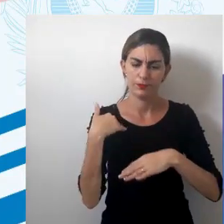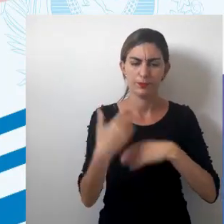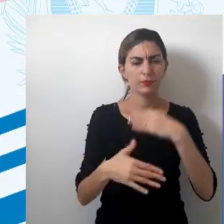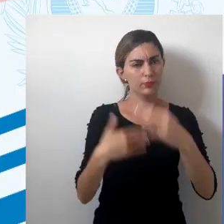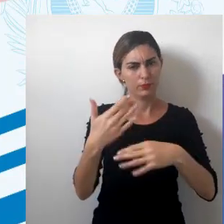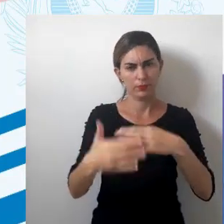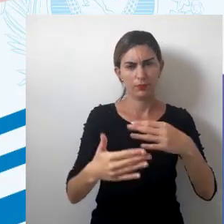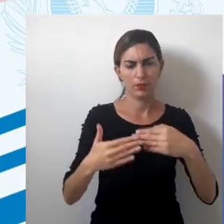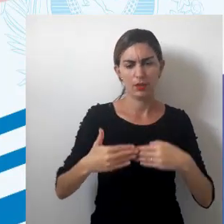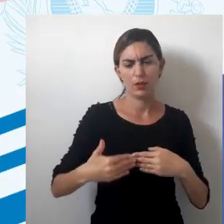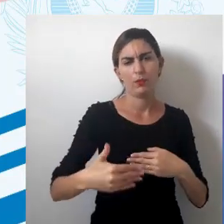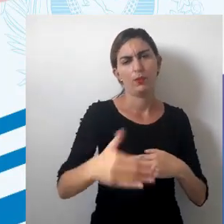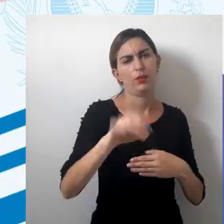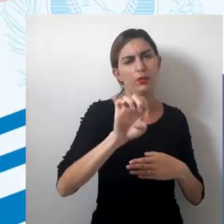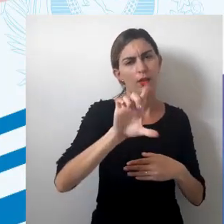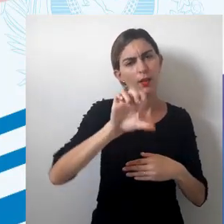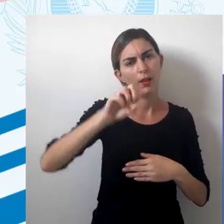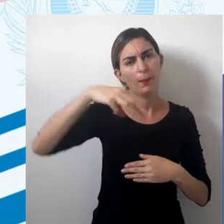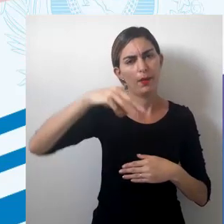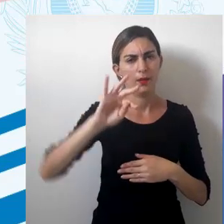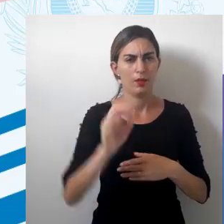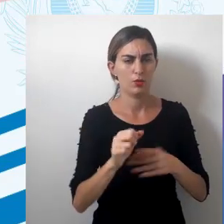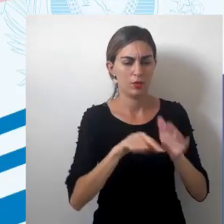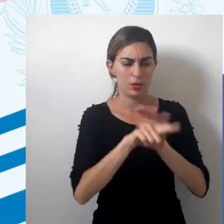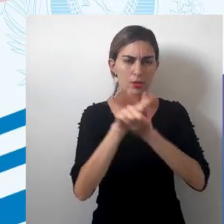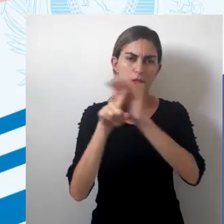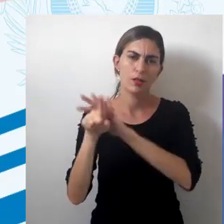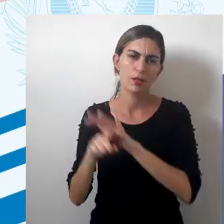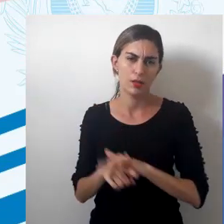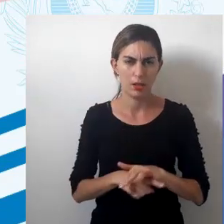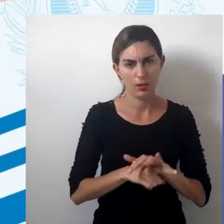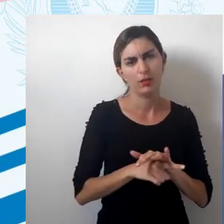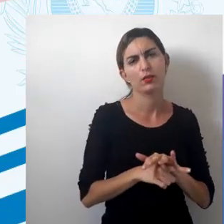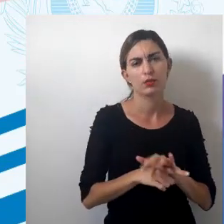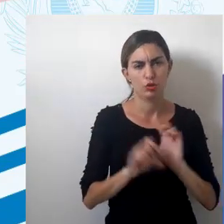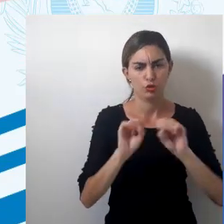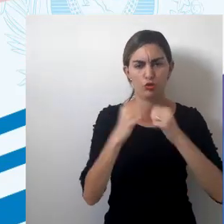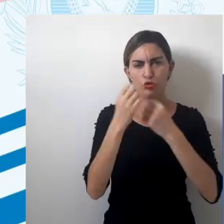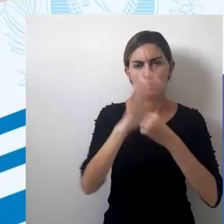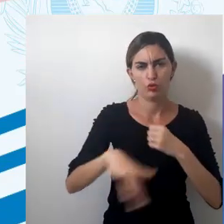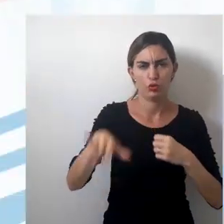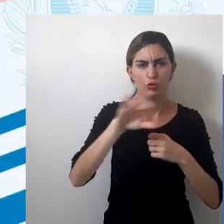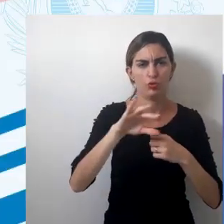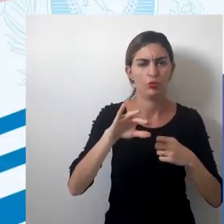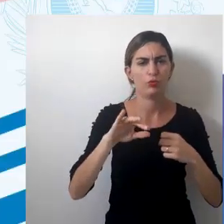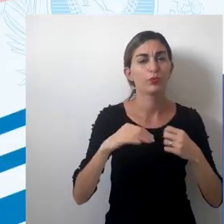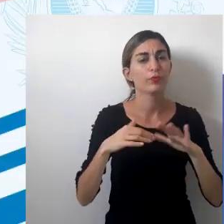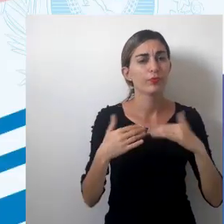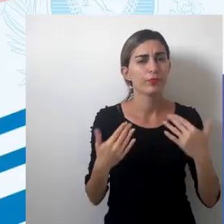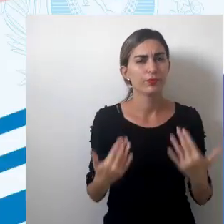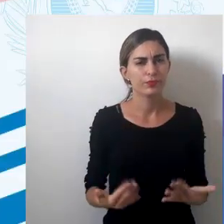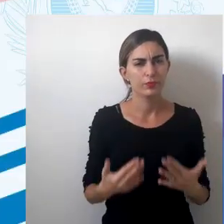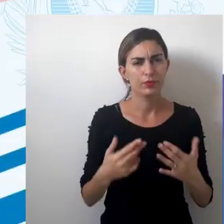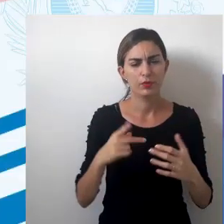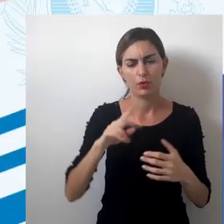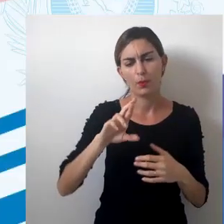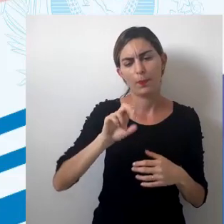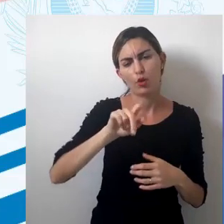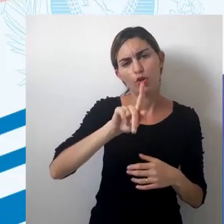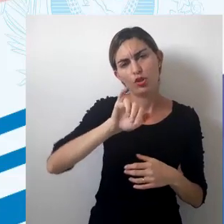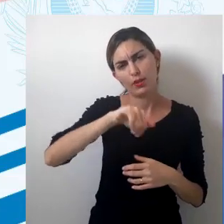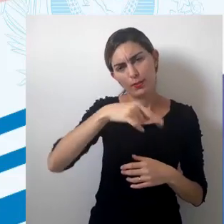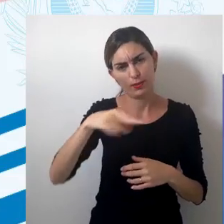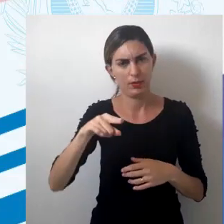desenvolve a partir de elementos de análise socioespacial. Então, a projeção